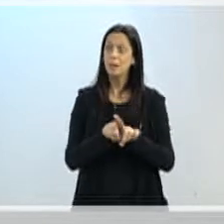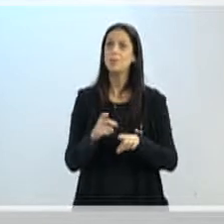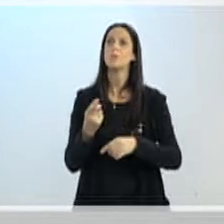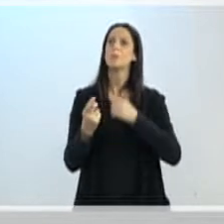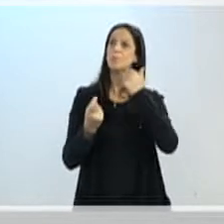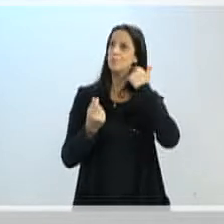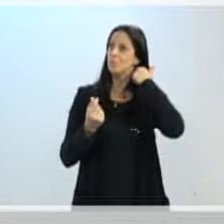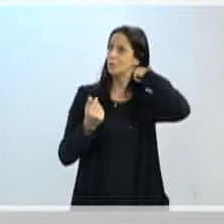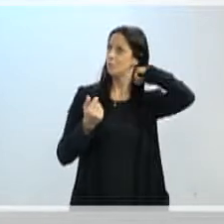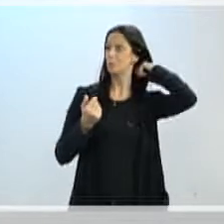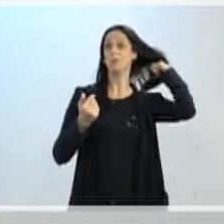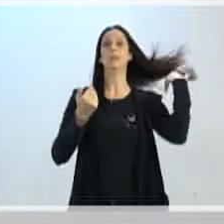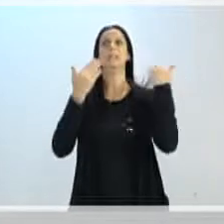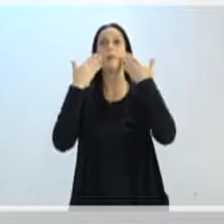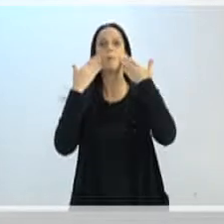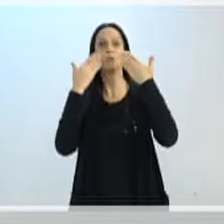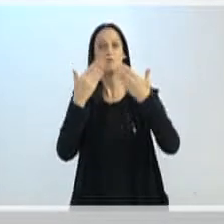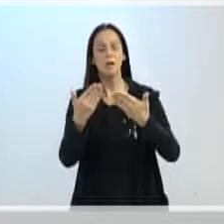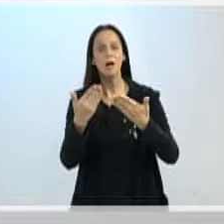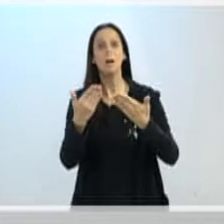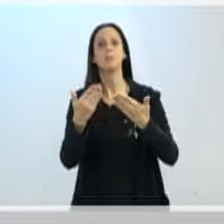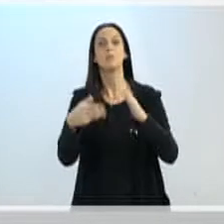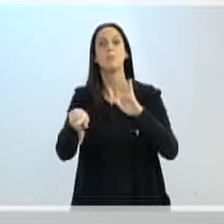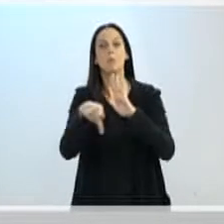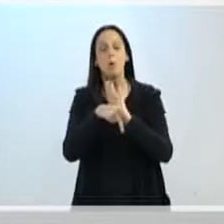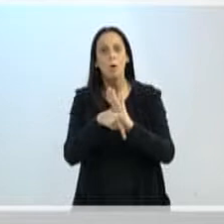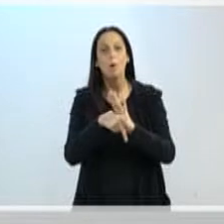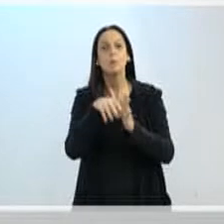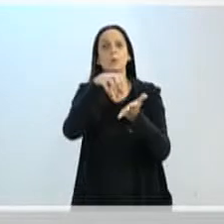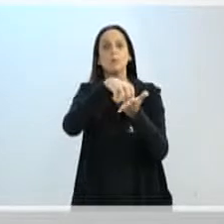é demonstrado através dos órgãos contábeis.